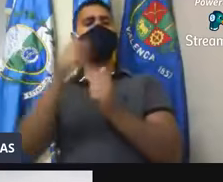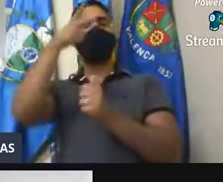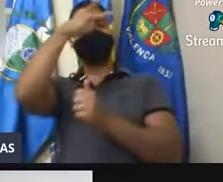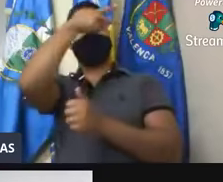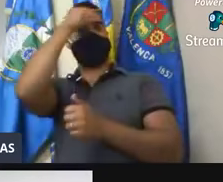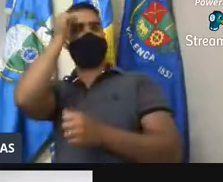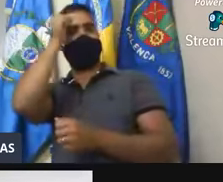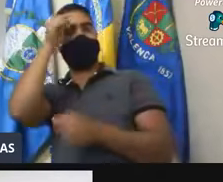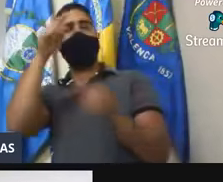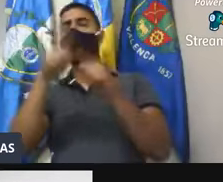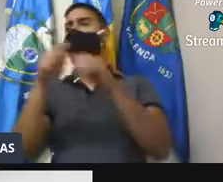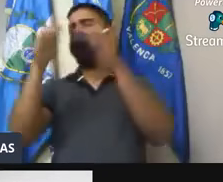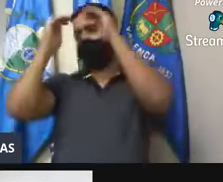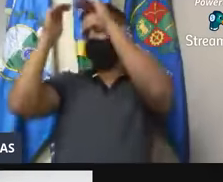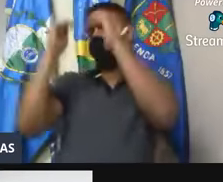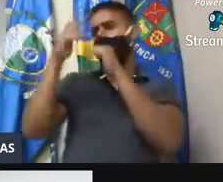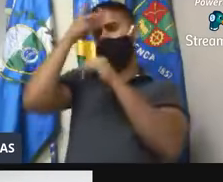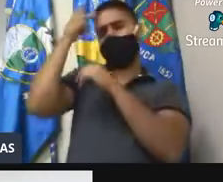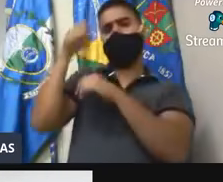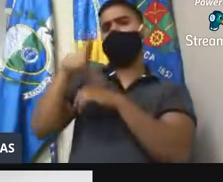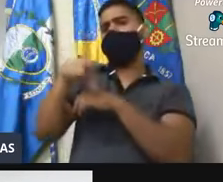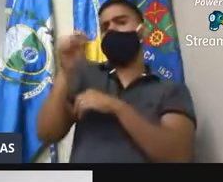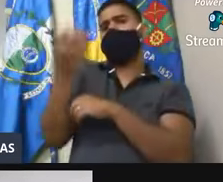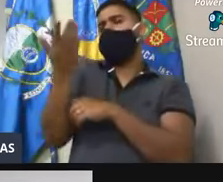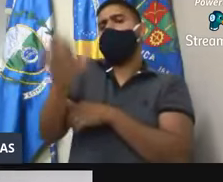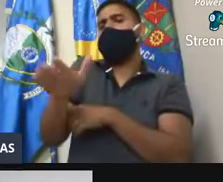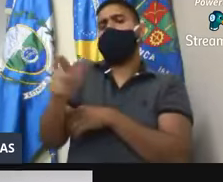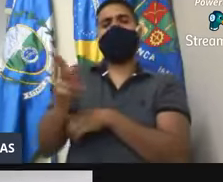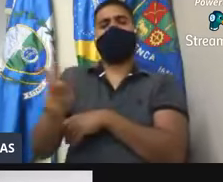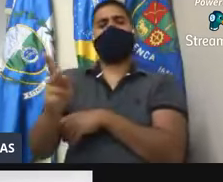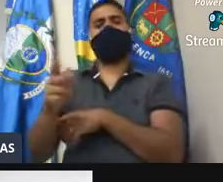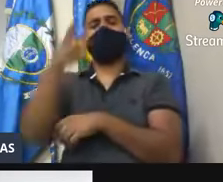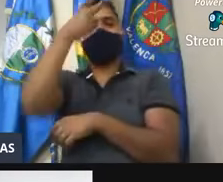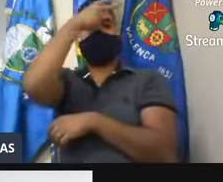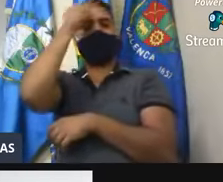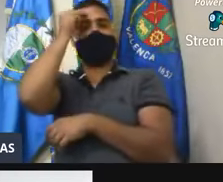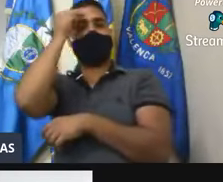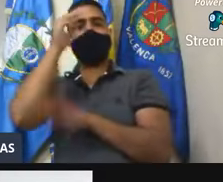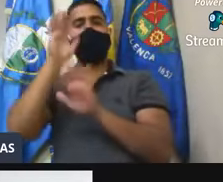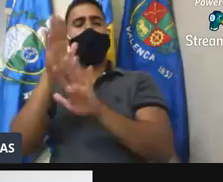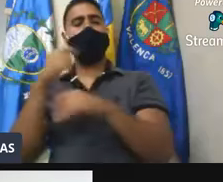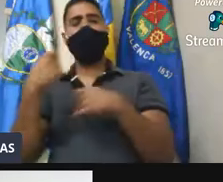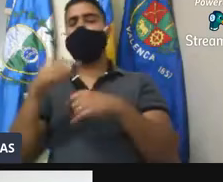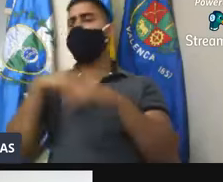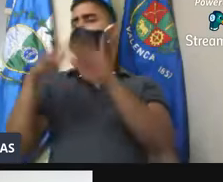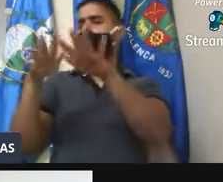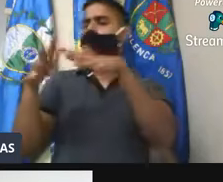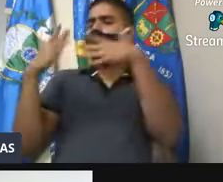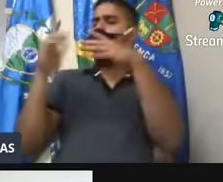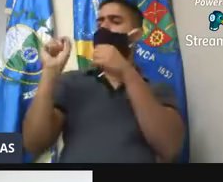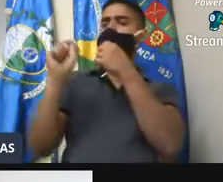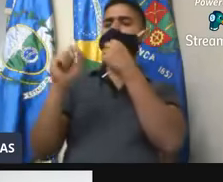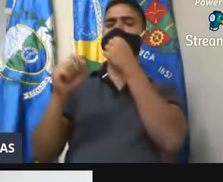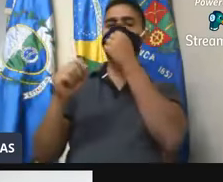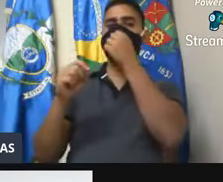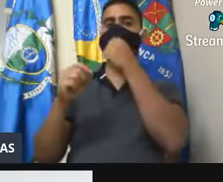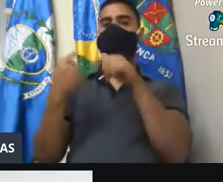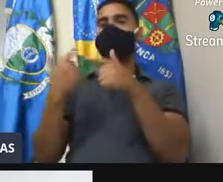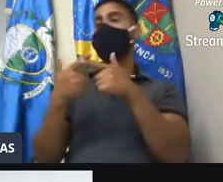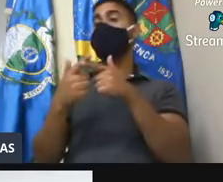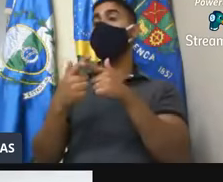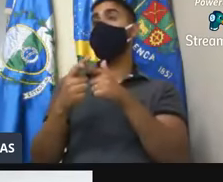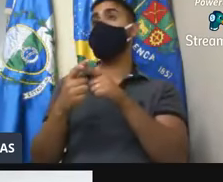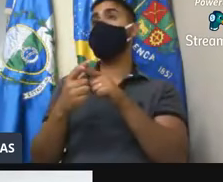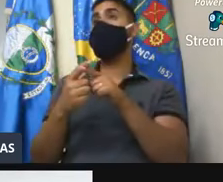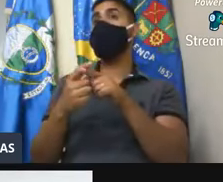respeita quem não optou de caminhar pelo prefeito. Agora a gente vai ter que ficar atento aqui, porque essa casa não pode ser